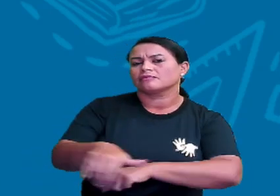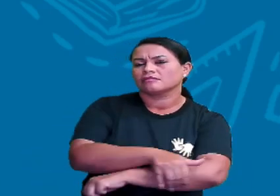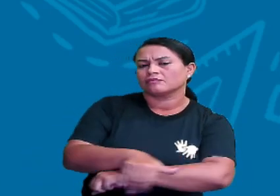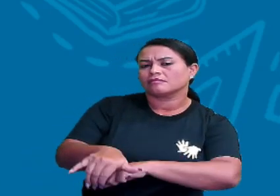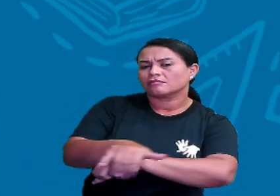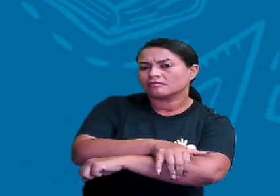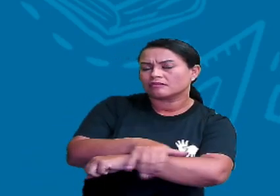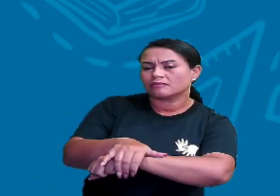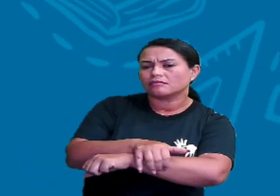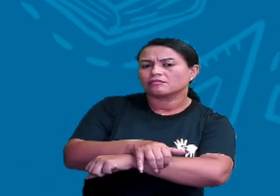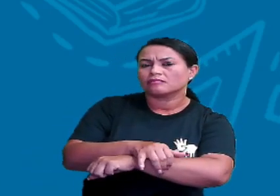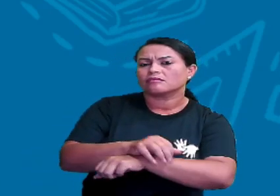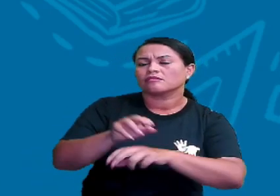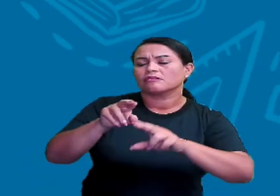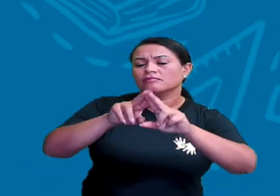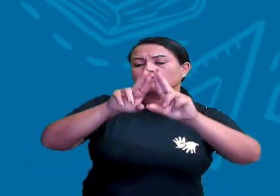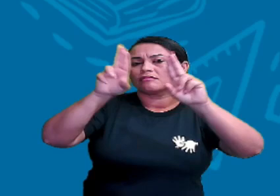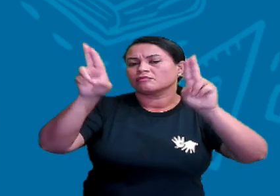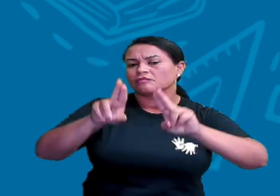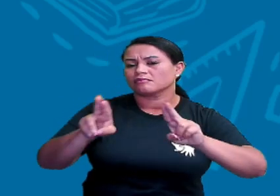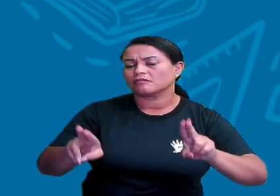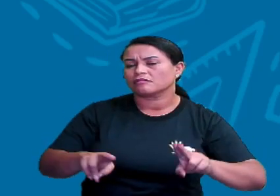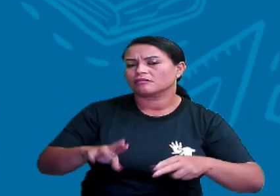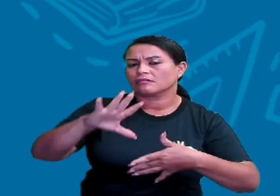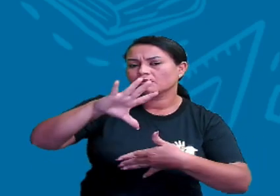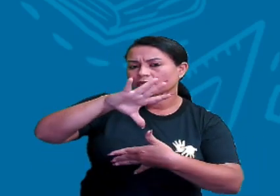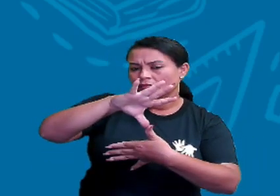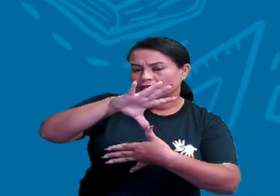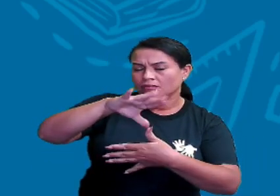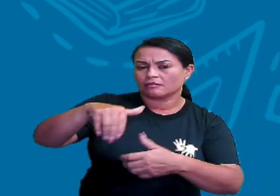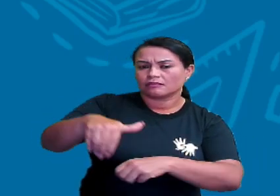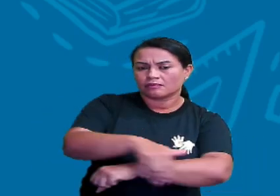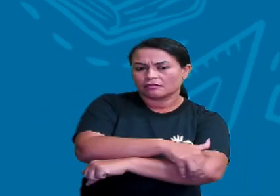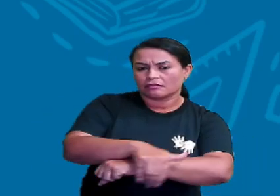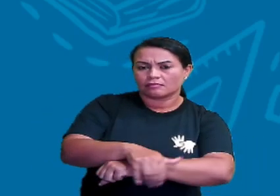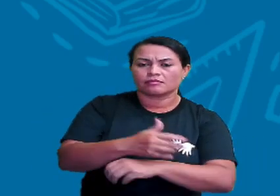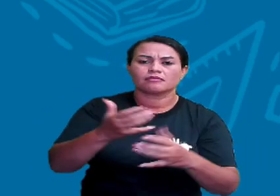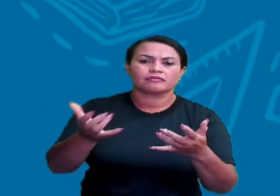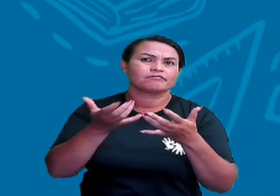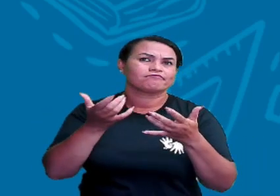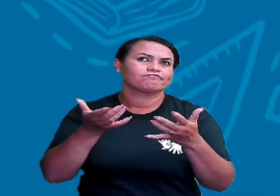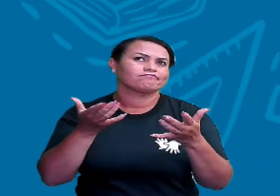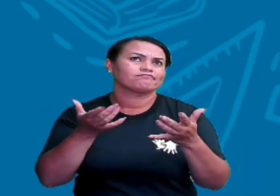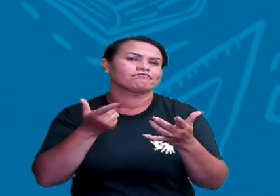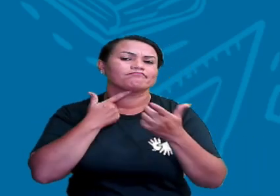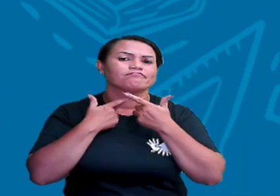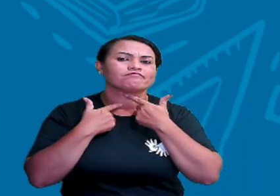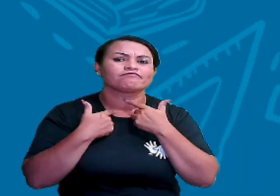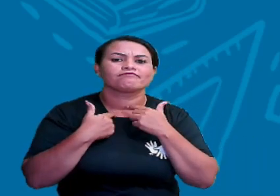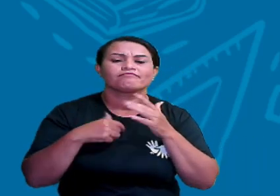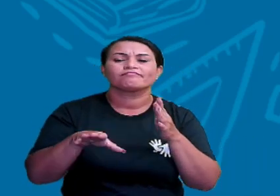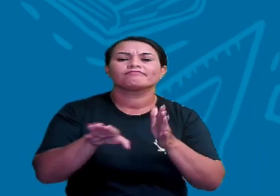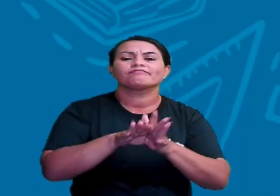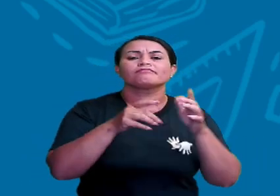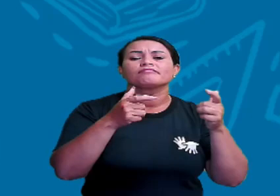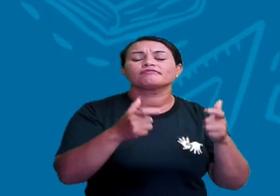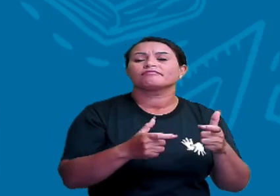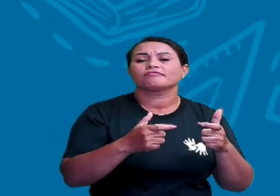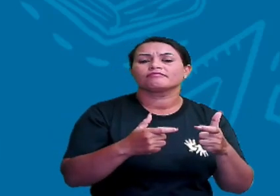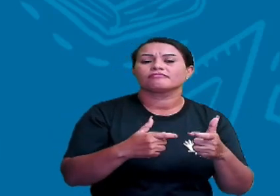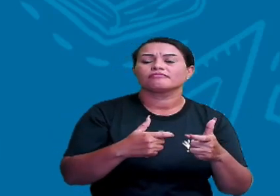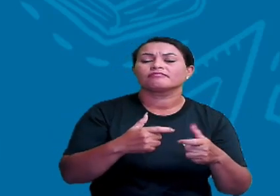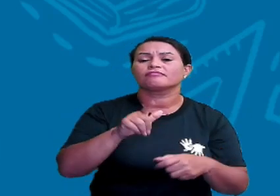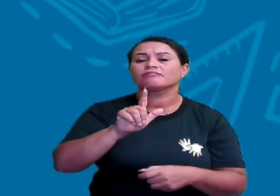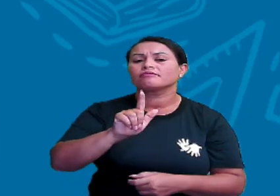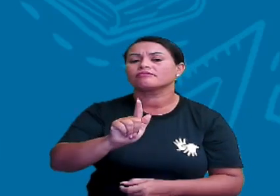mostra o mapa da rua. Então, se eu quiser chegar num lugar, eu vou lá, abro